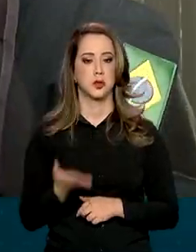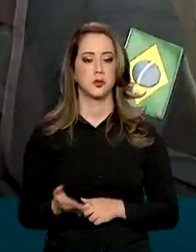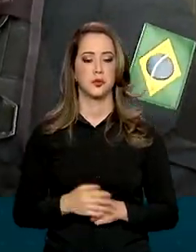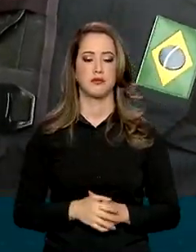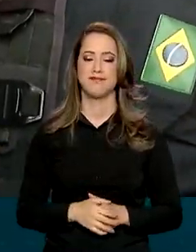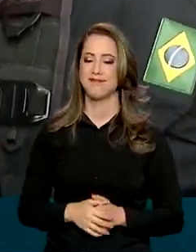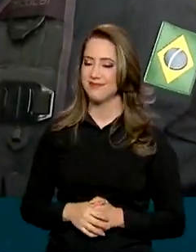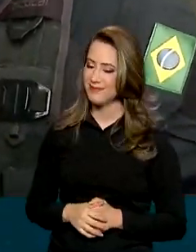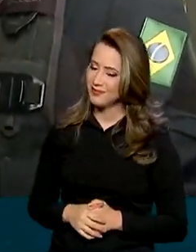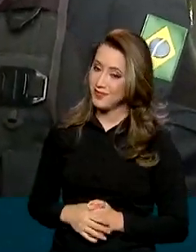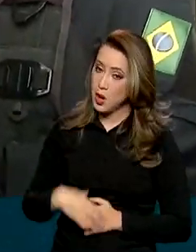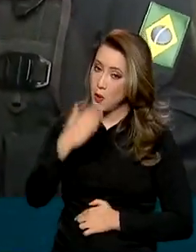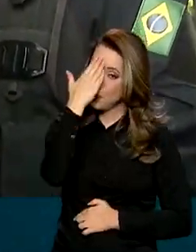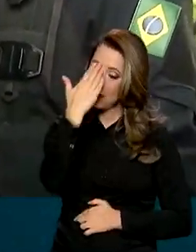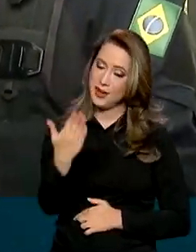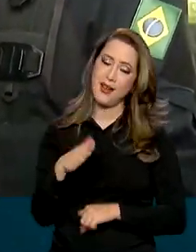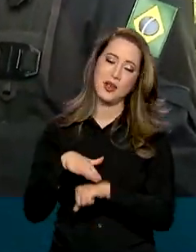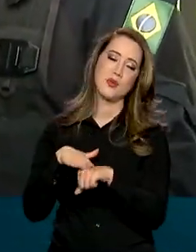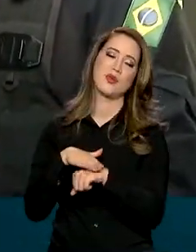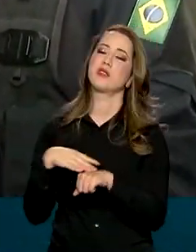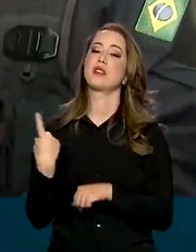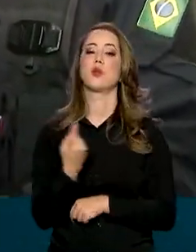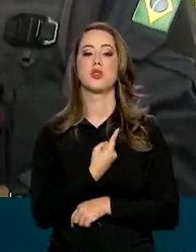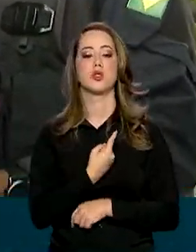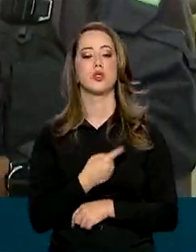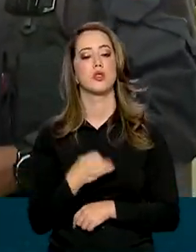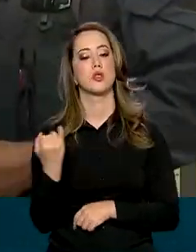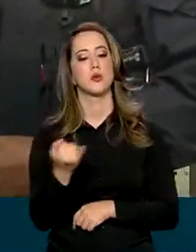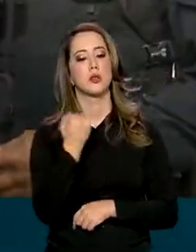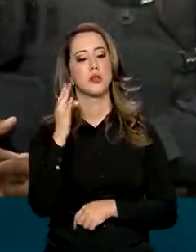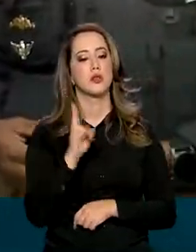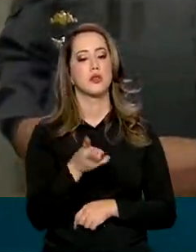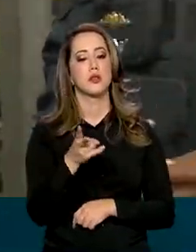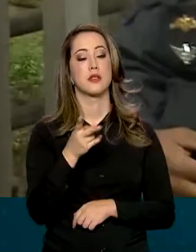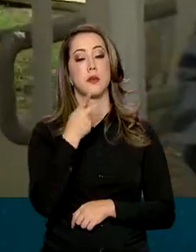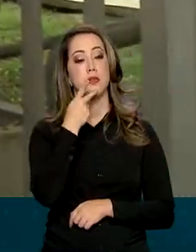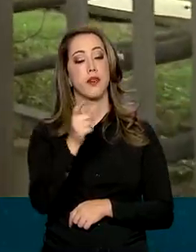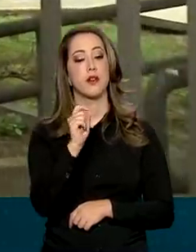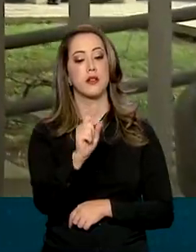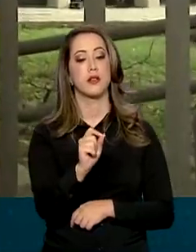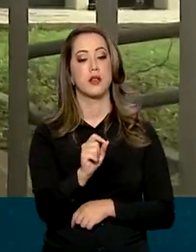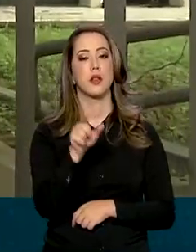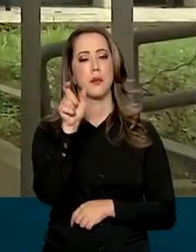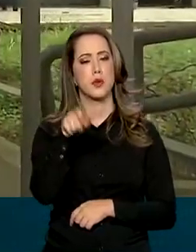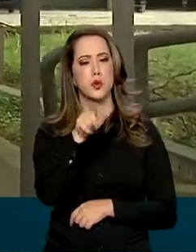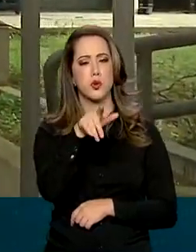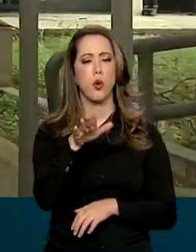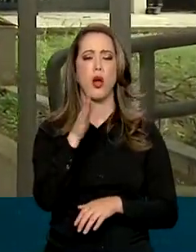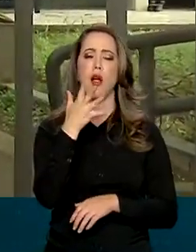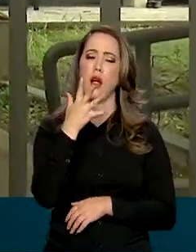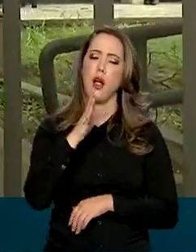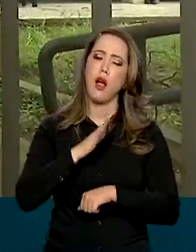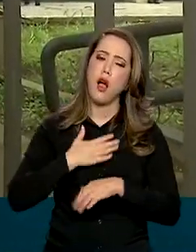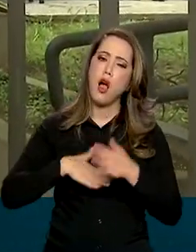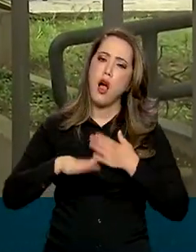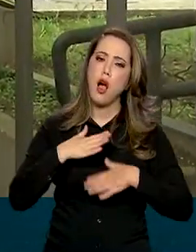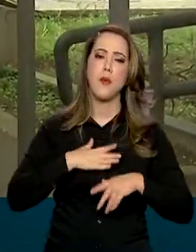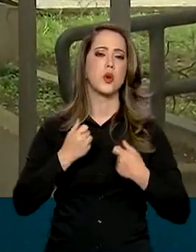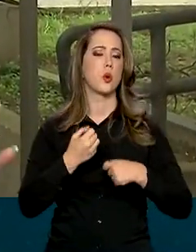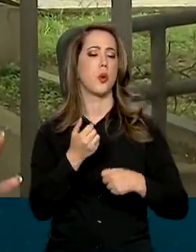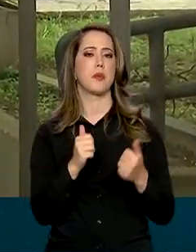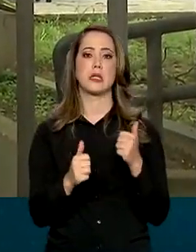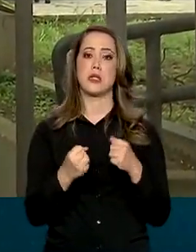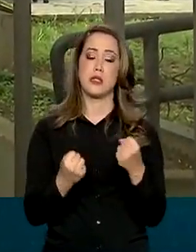Guilherme, muito obrigada por conversar com a gente. E olha, vale sempre lembrar, Renata? O motorista, devagar e sempre, não precisa correr, beber,